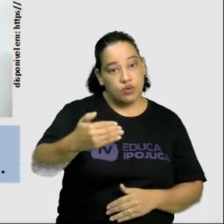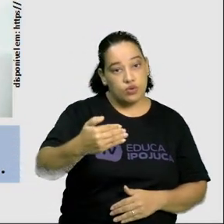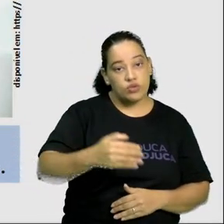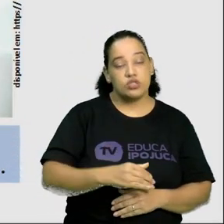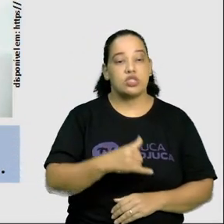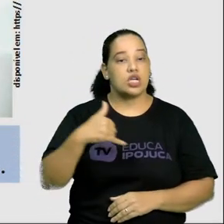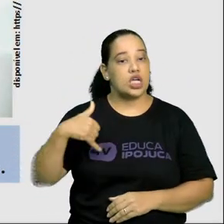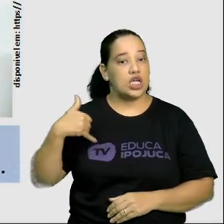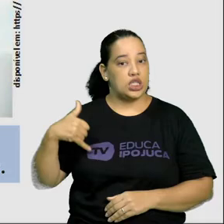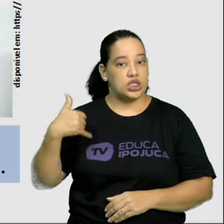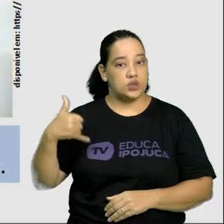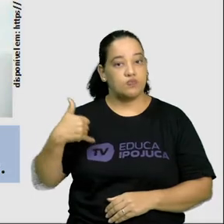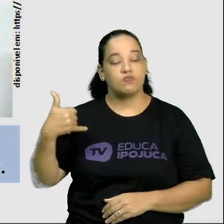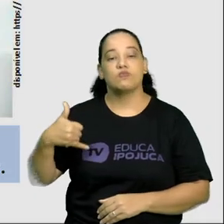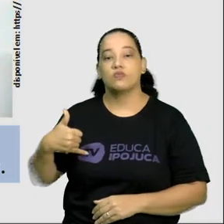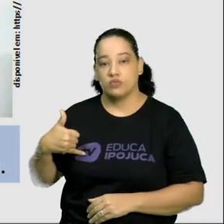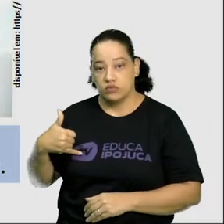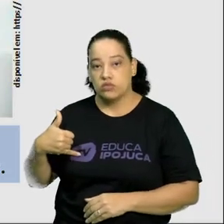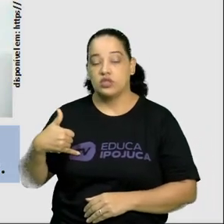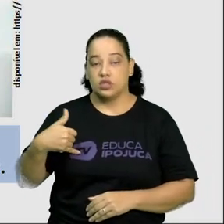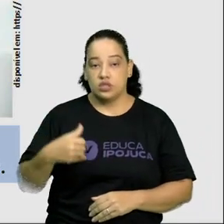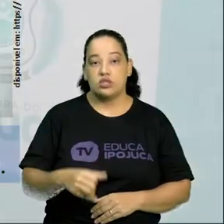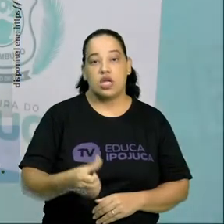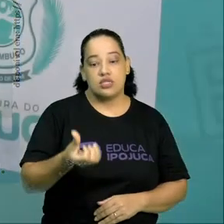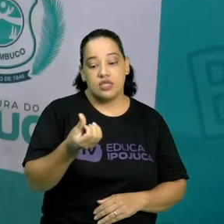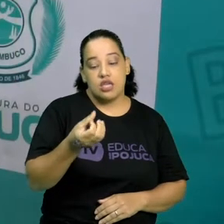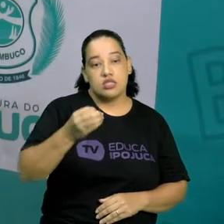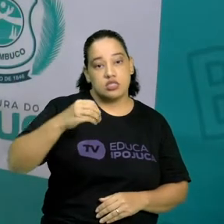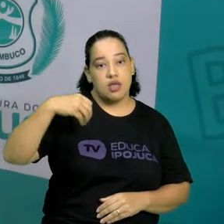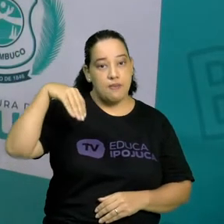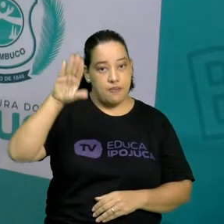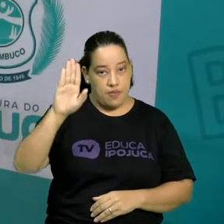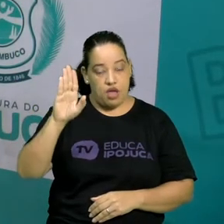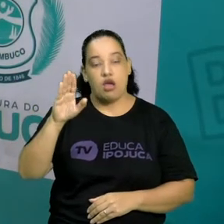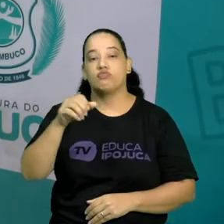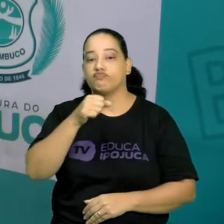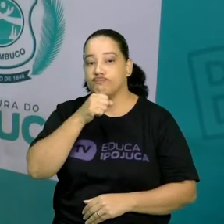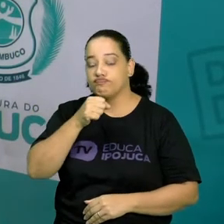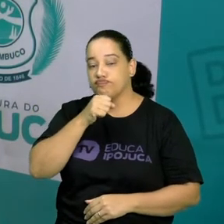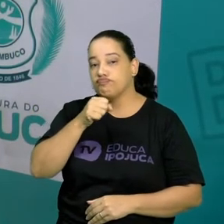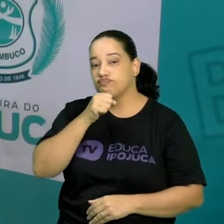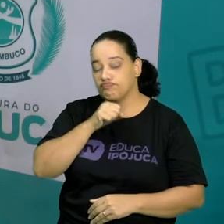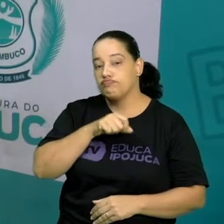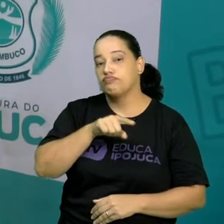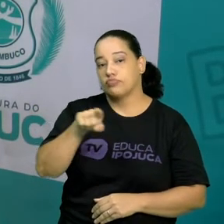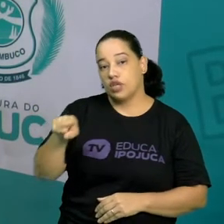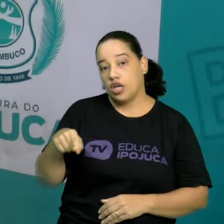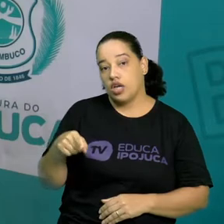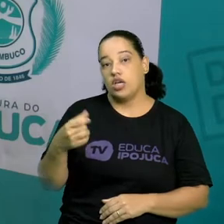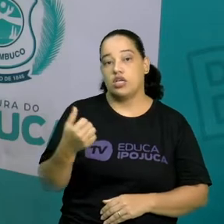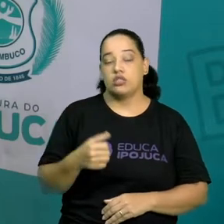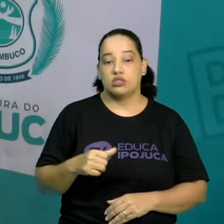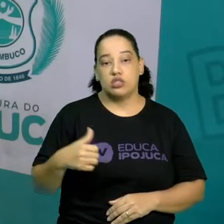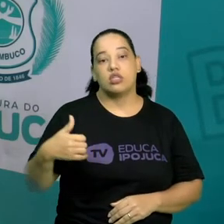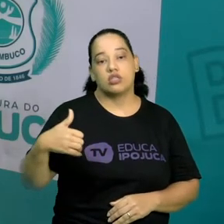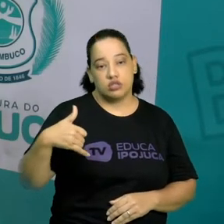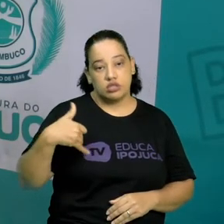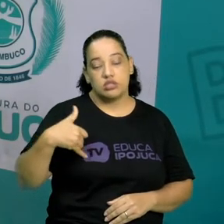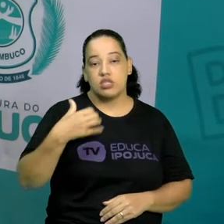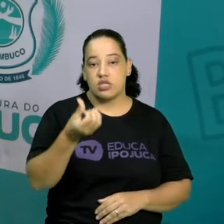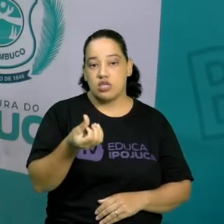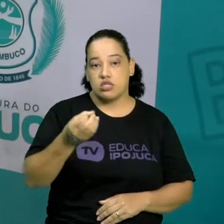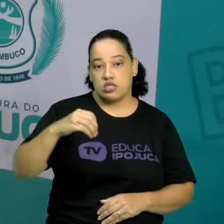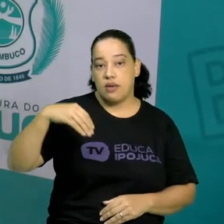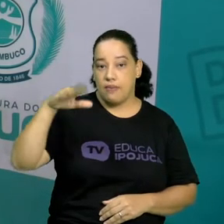idosa, que são aquelas pessoas com mais de 60 anos, né? Isso porque são chamadas de pessoas idosas.